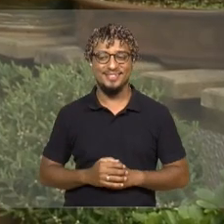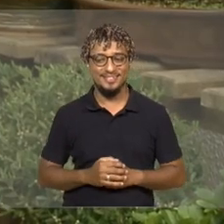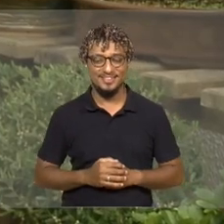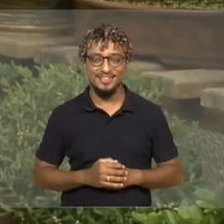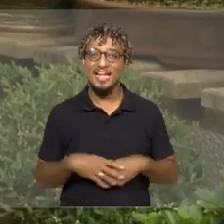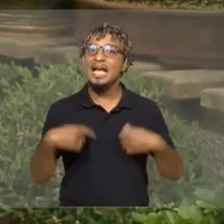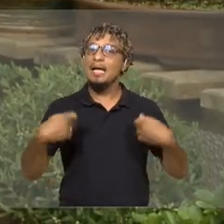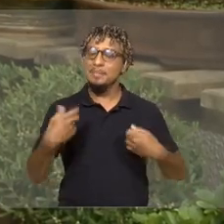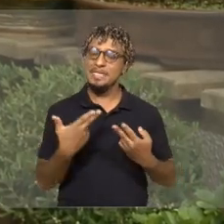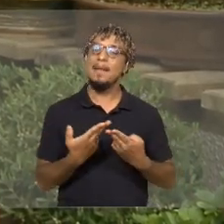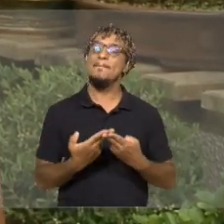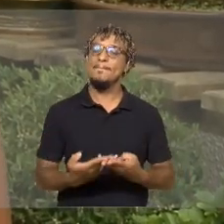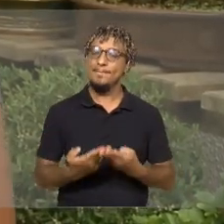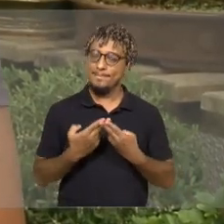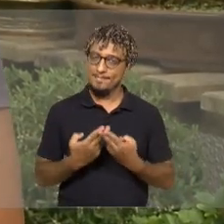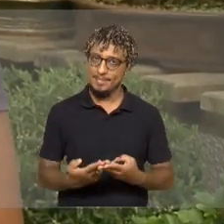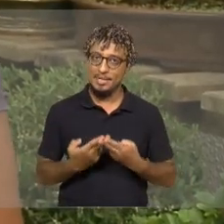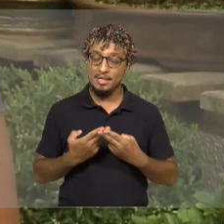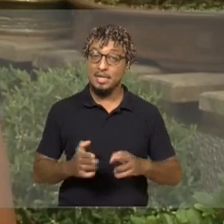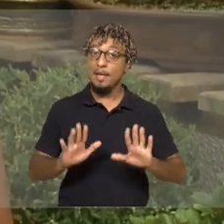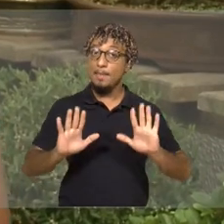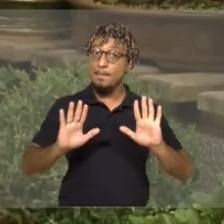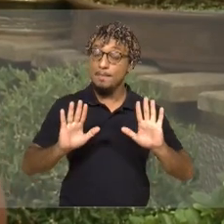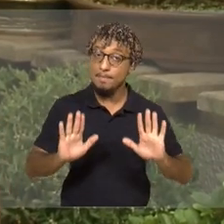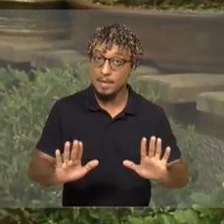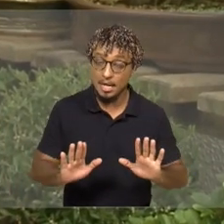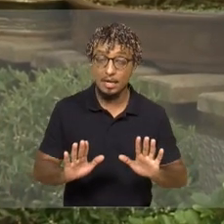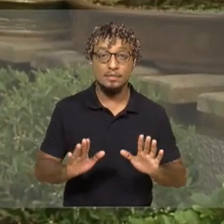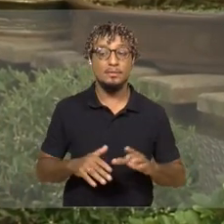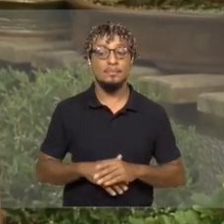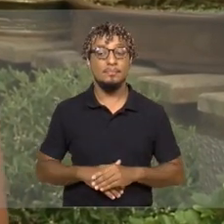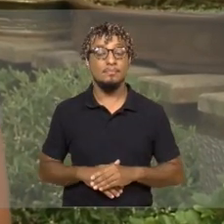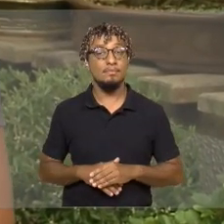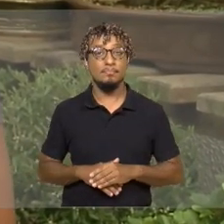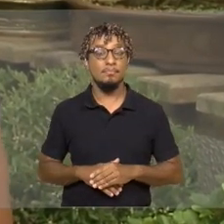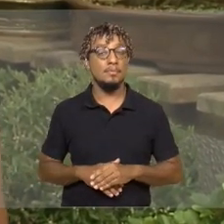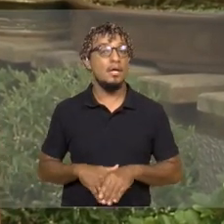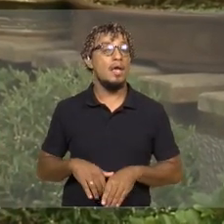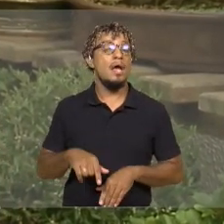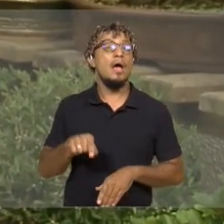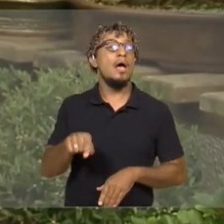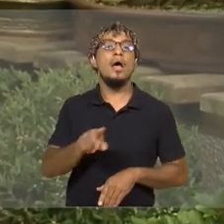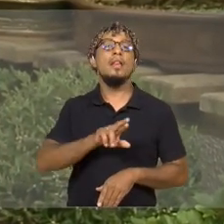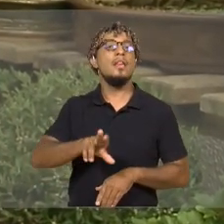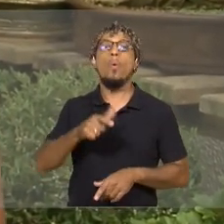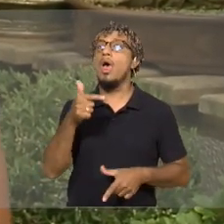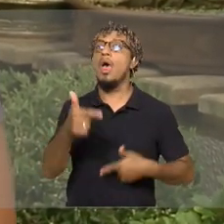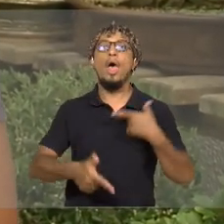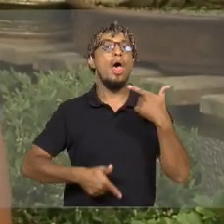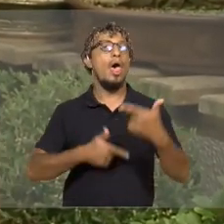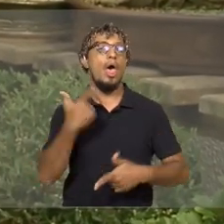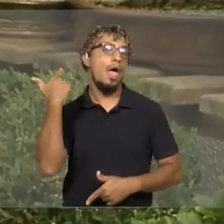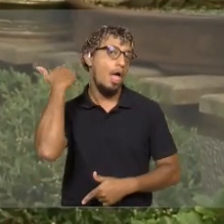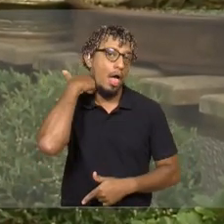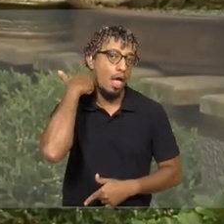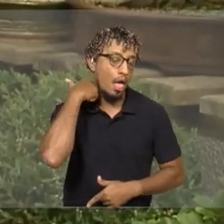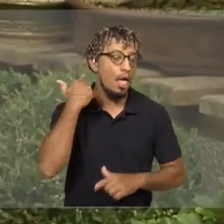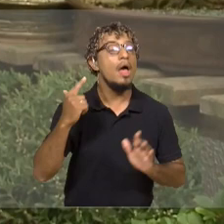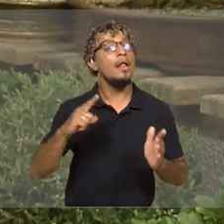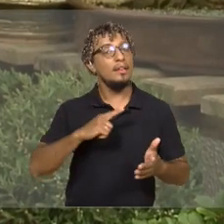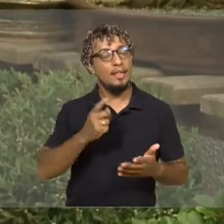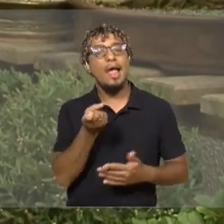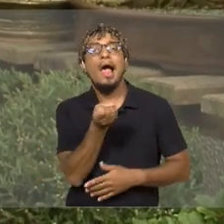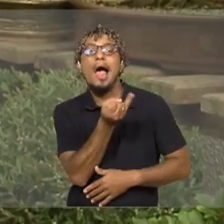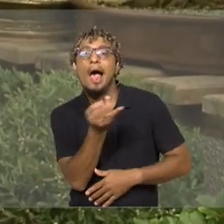Precisa de muita paciência, né? Mas, assim, em geral, ele não é tanto trabalho assim. Você tem algumas